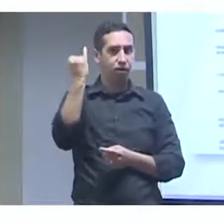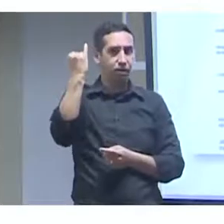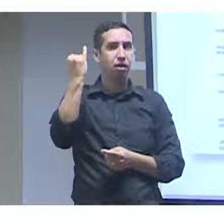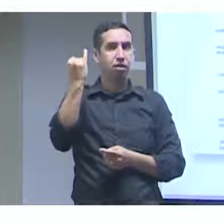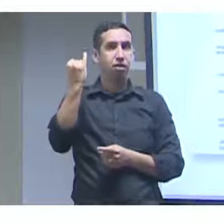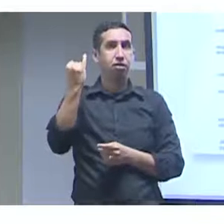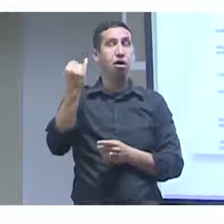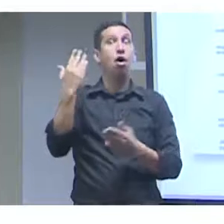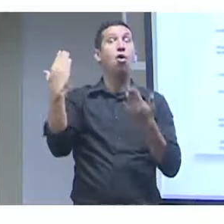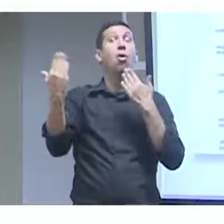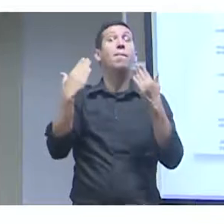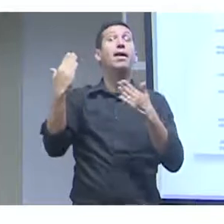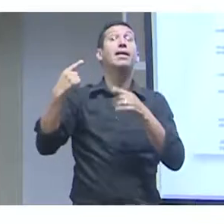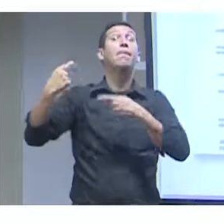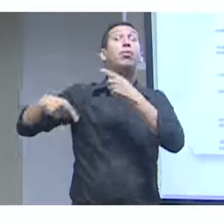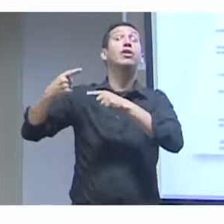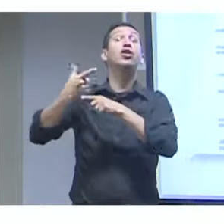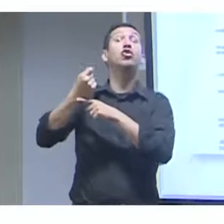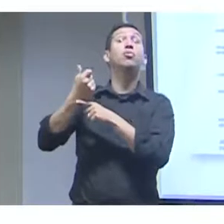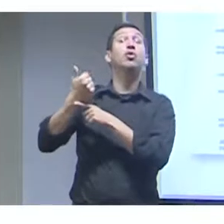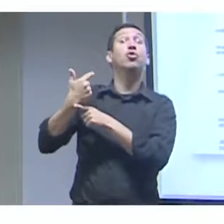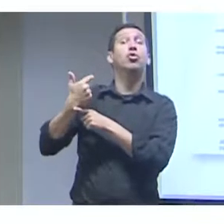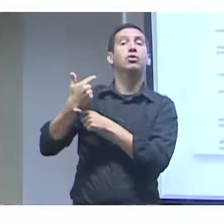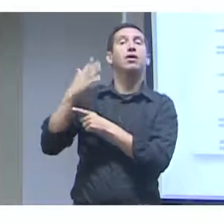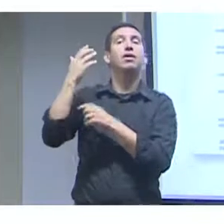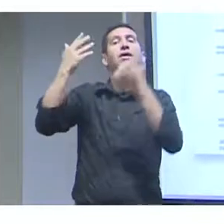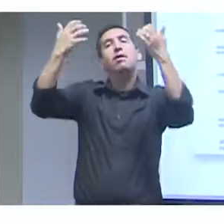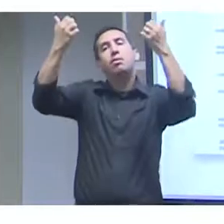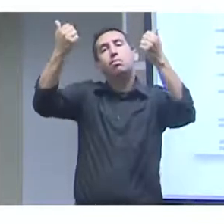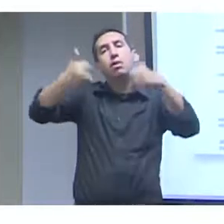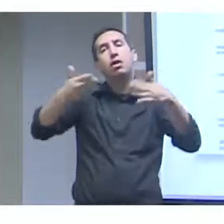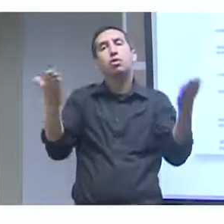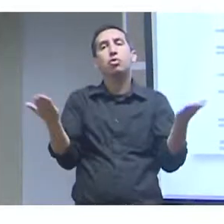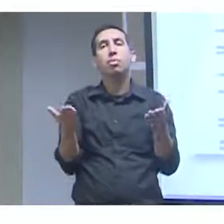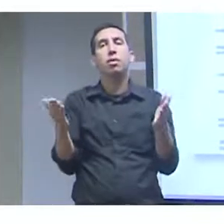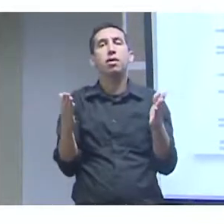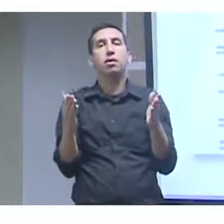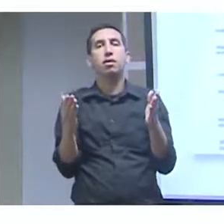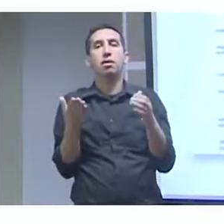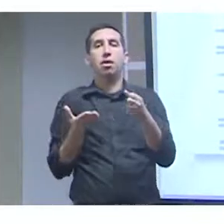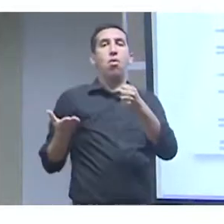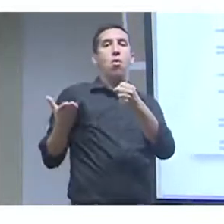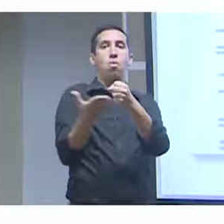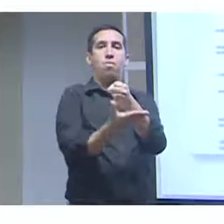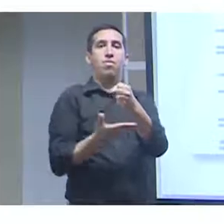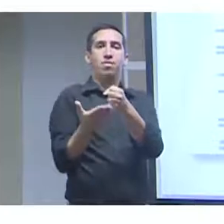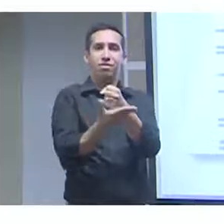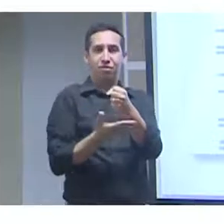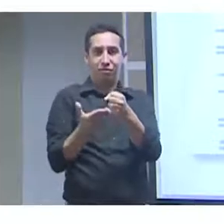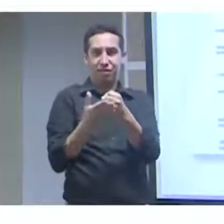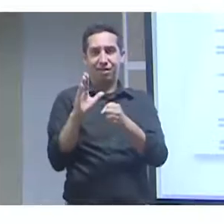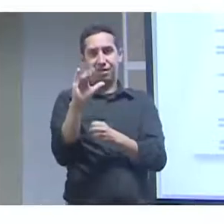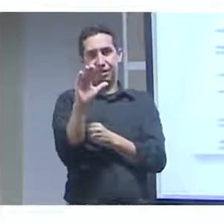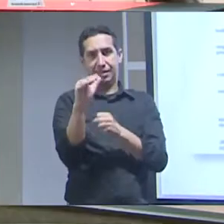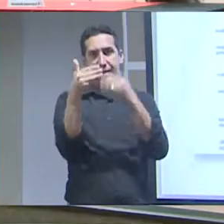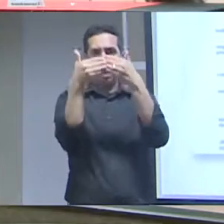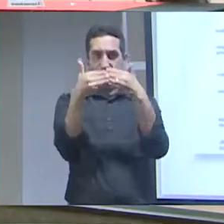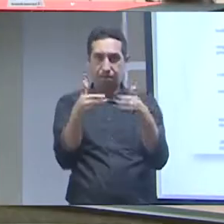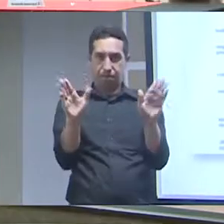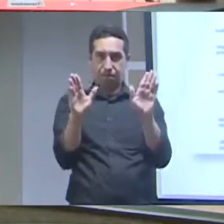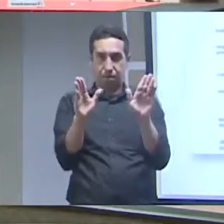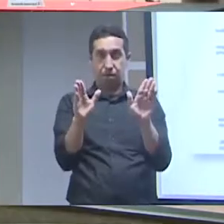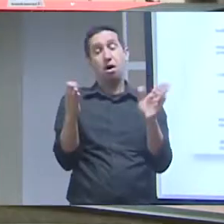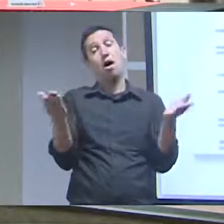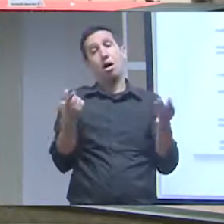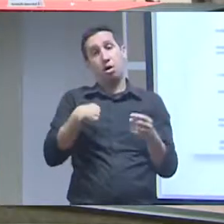evolução significativa daquela política de 2012 e que trata especificamente dos princípios da